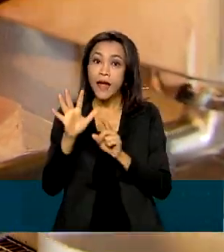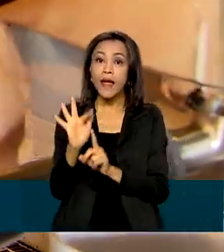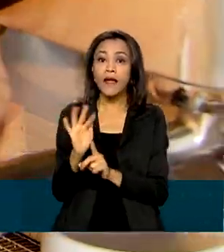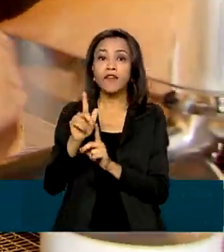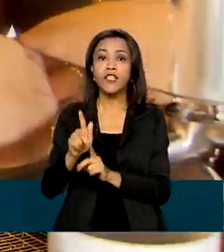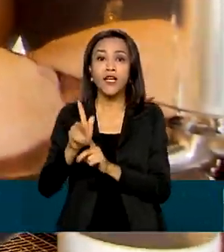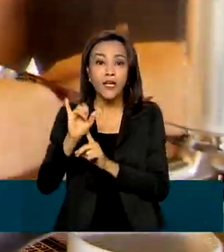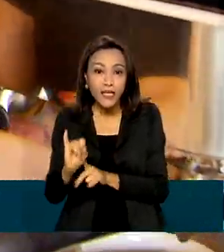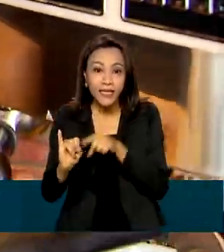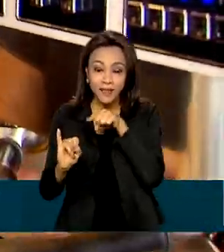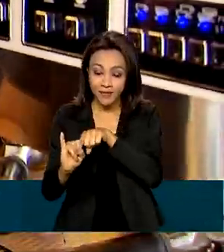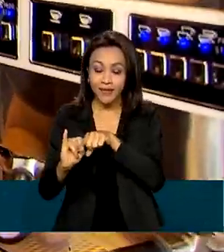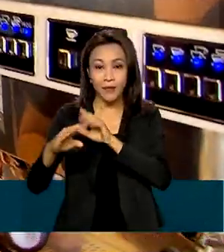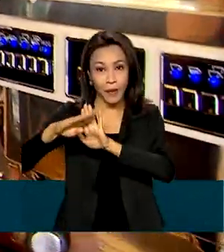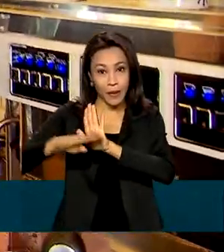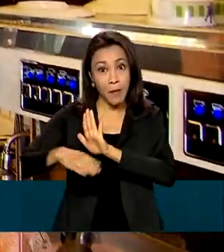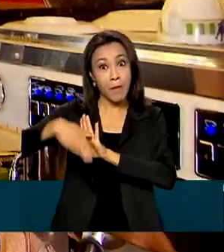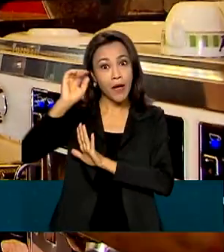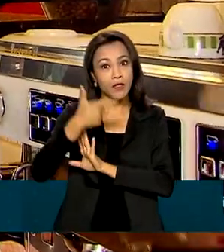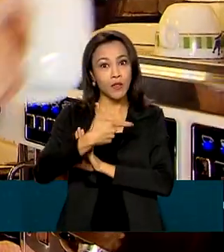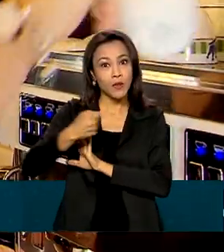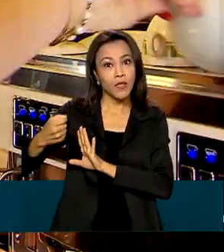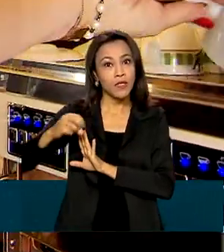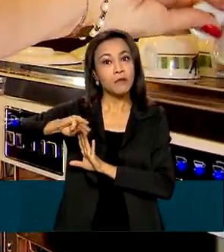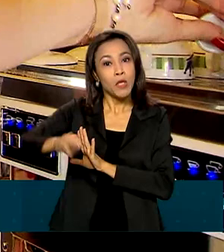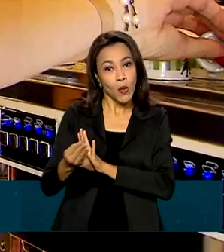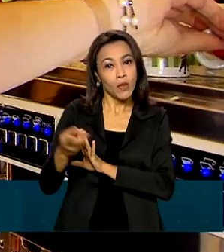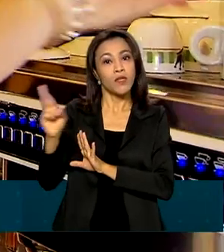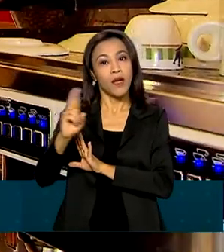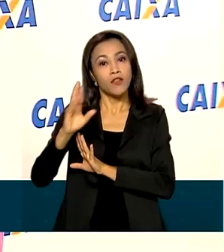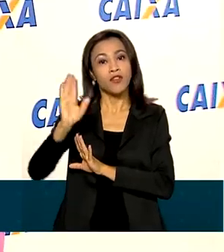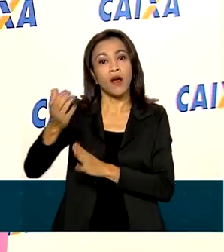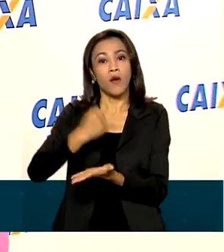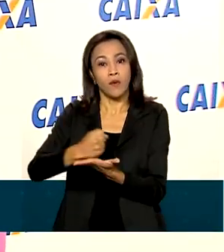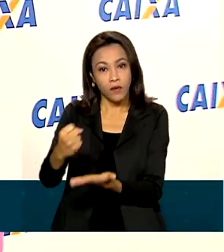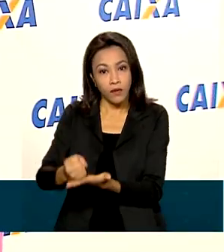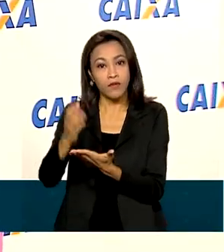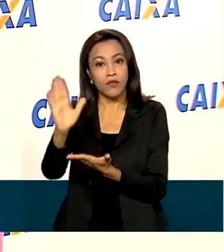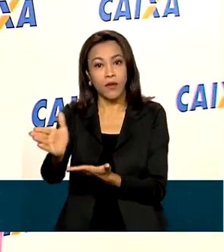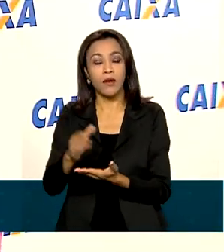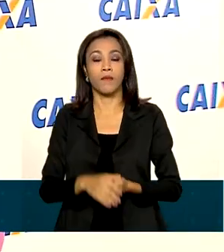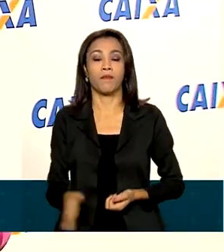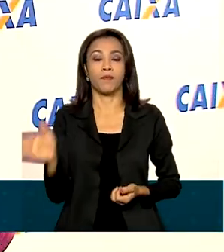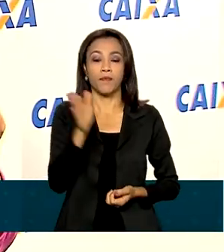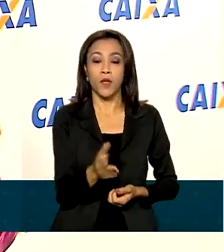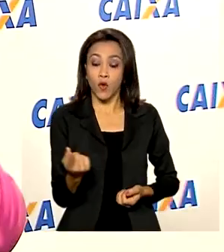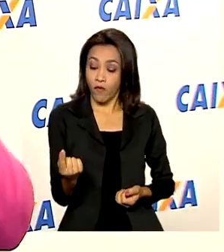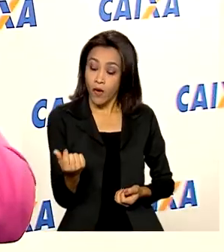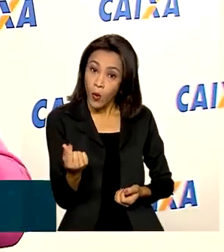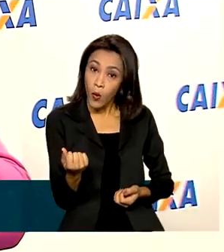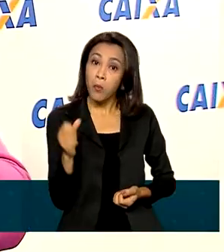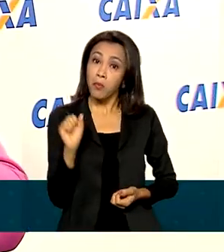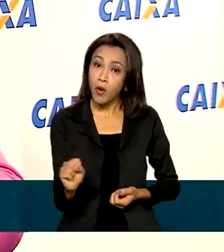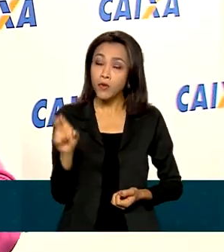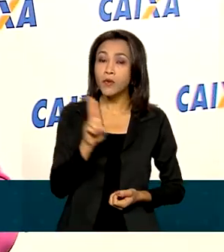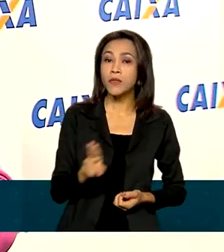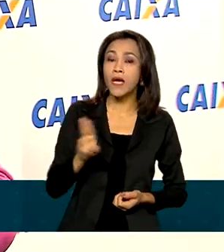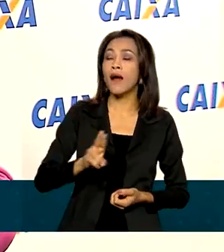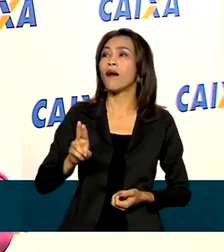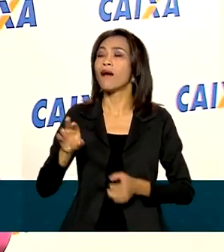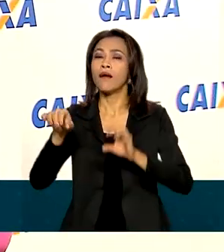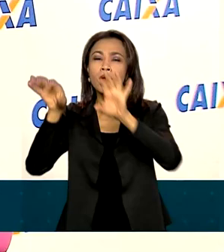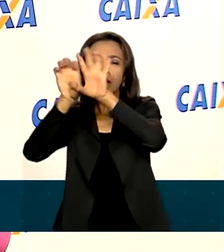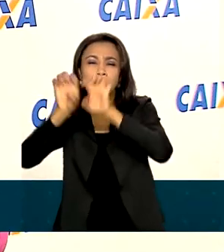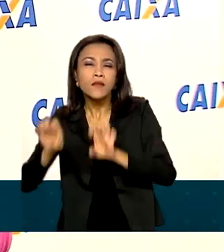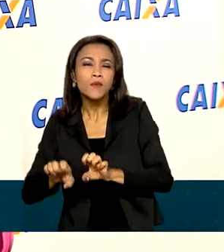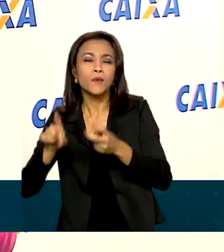-feira, mais de 200 milhões de reais já foram contratados. Os valores poderão ser usados para melhorar a infraestrutura